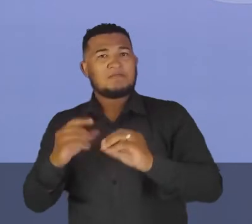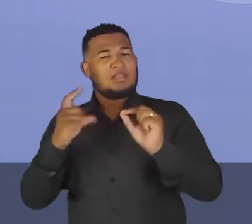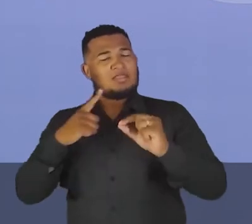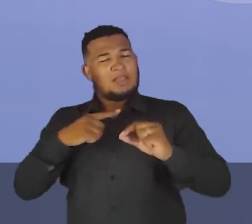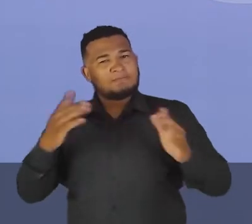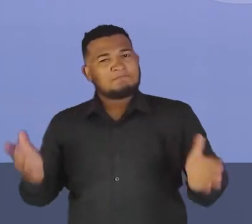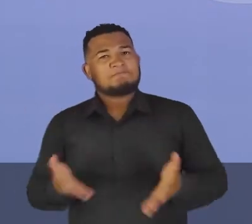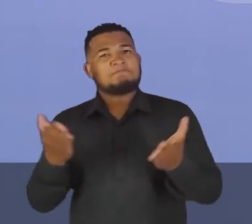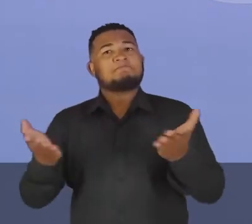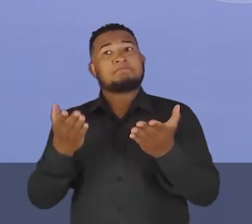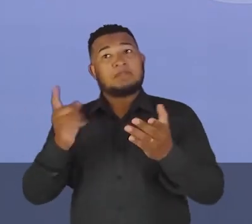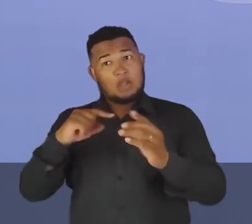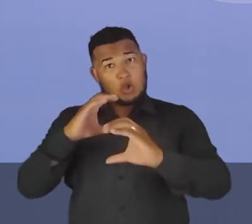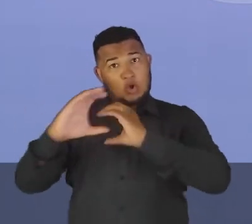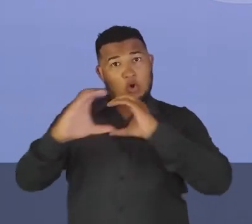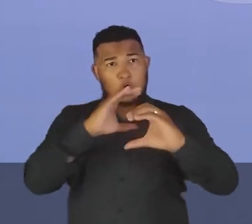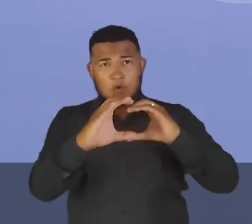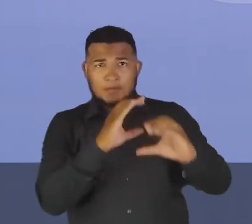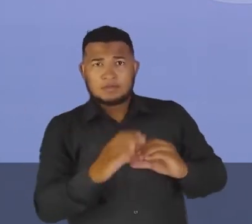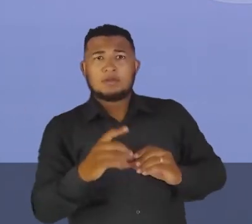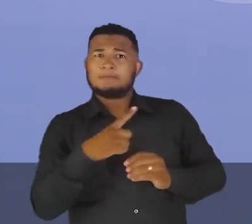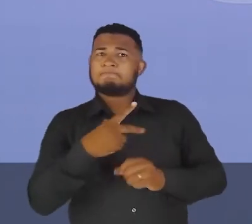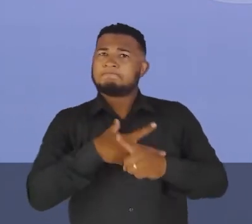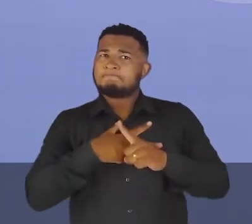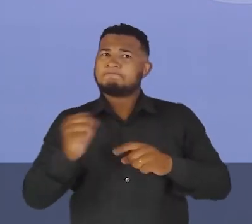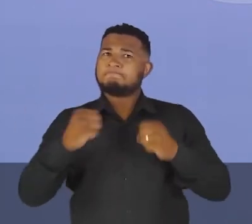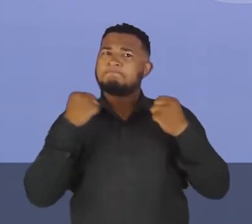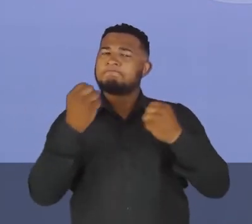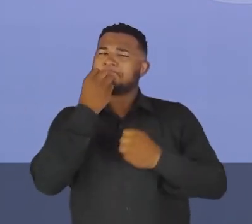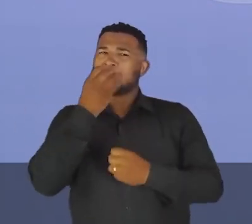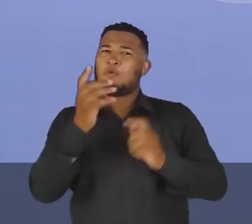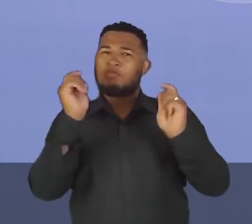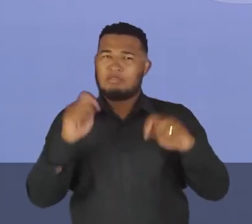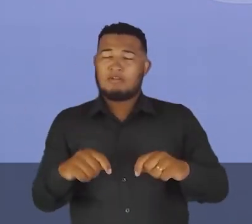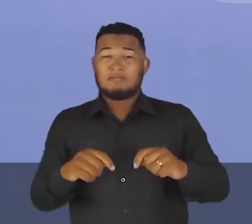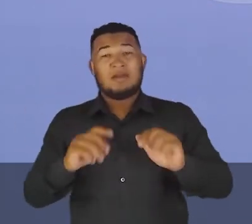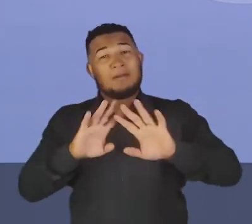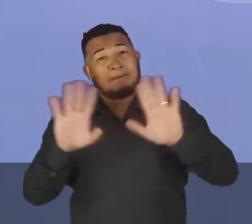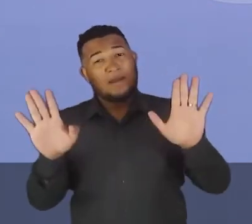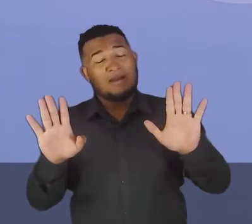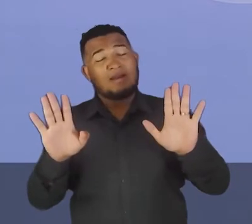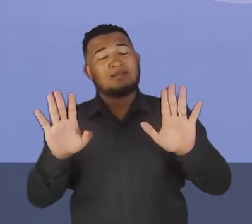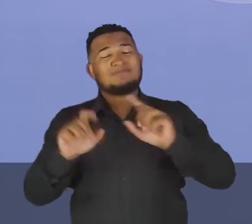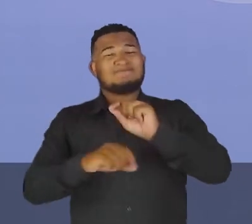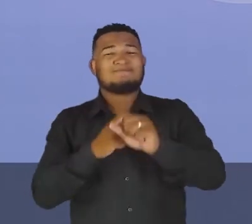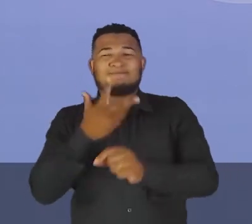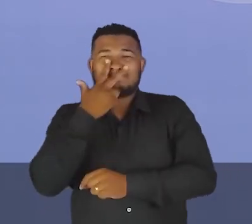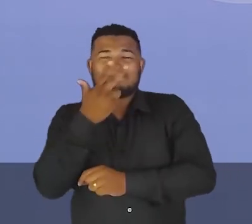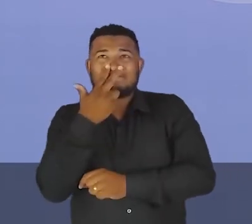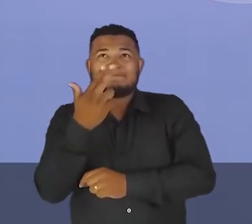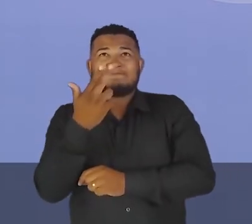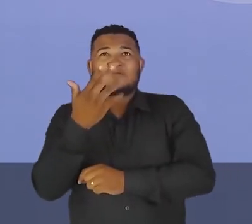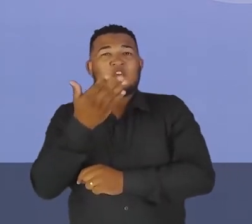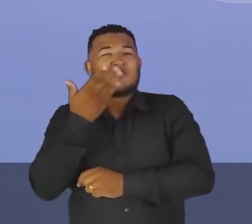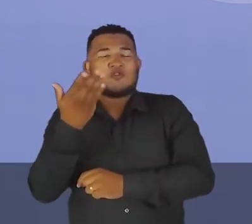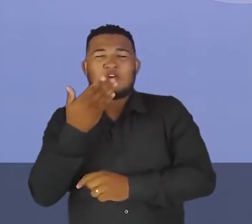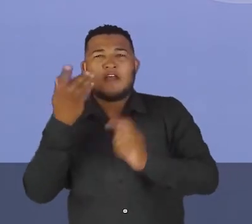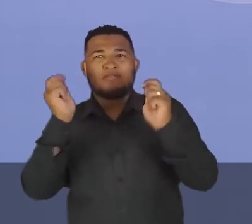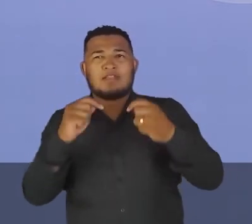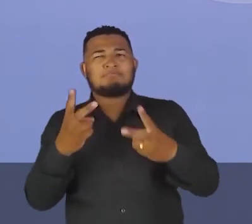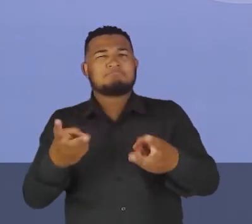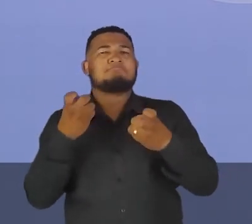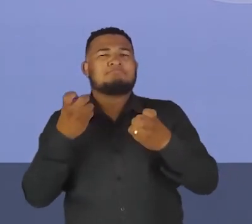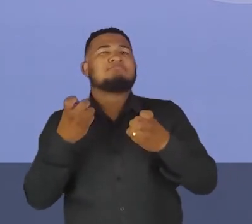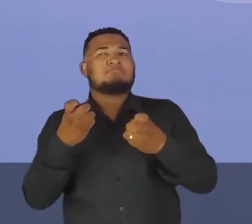aí, né? Inclusive são comunicações com grandes estilos de sucesso. Só que é fácil a gente perceber que esse modelo de consumo, né? Ele foi bem